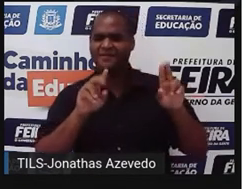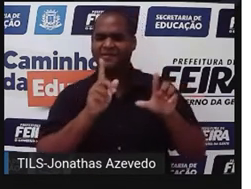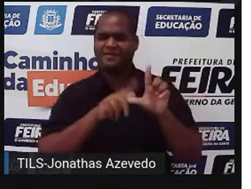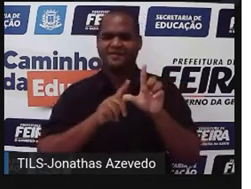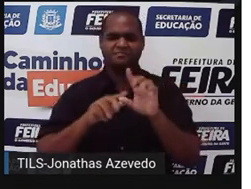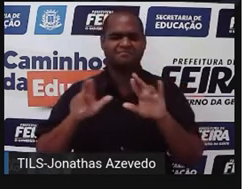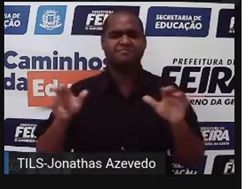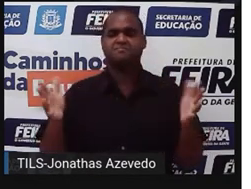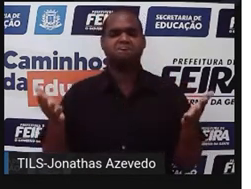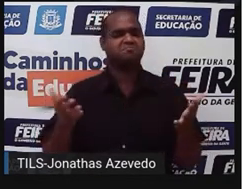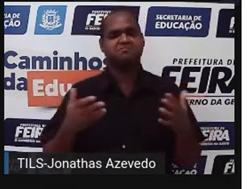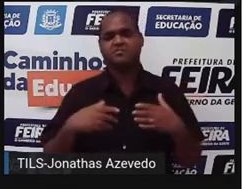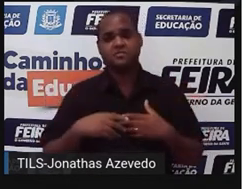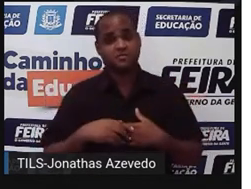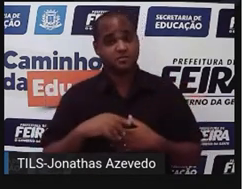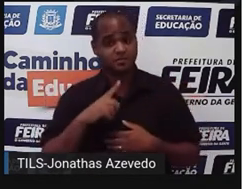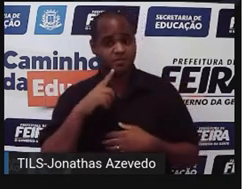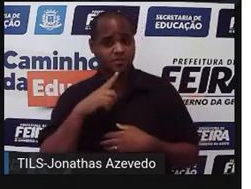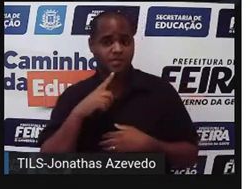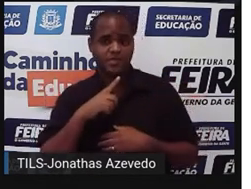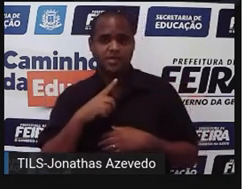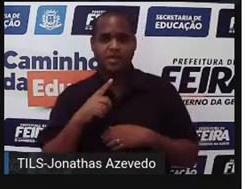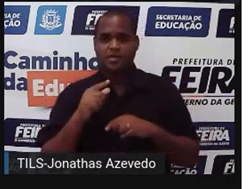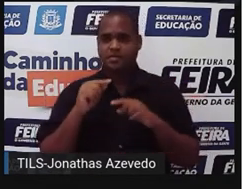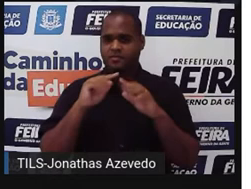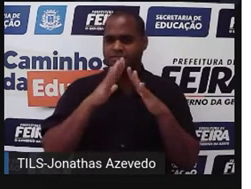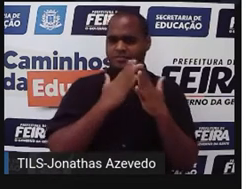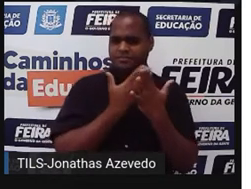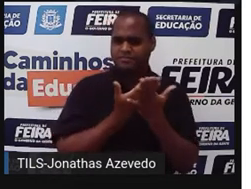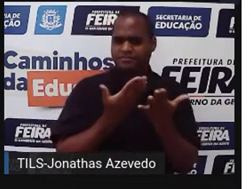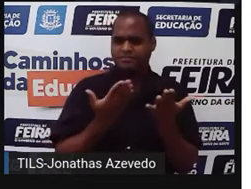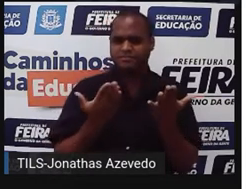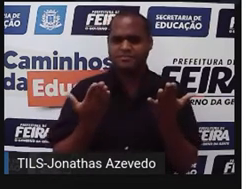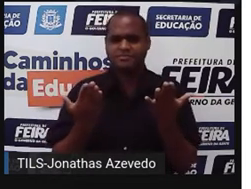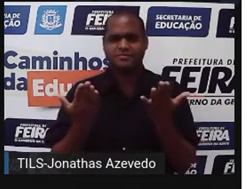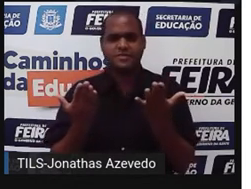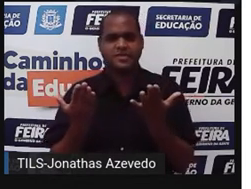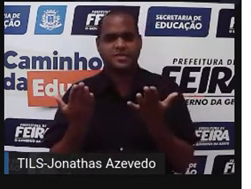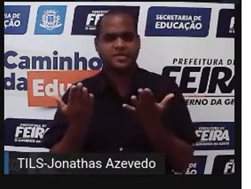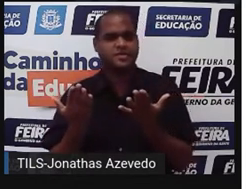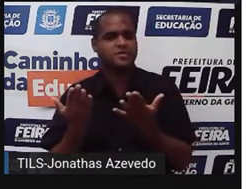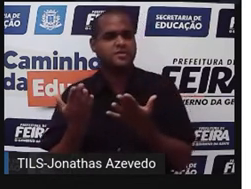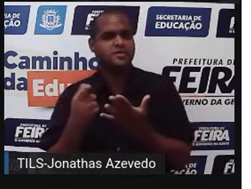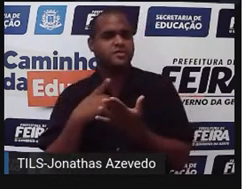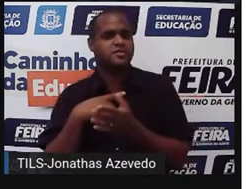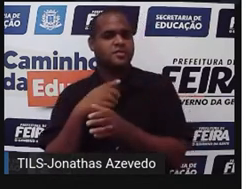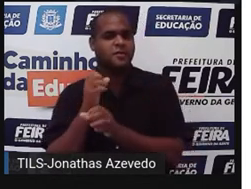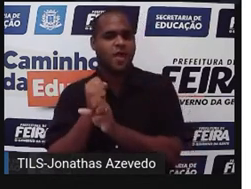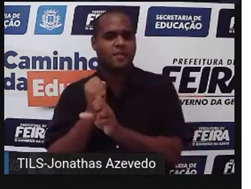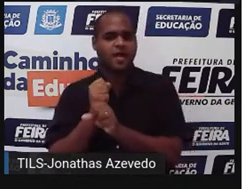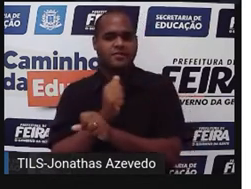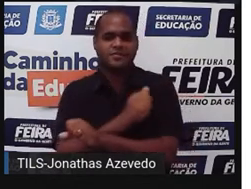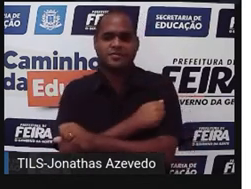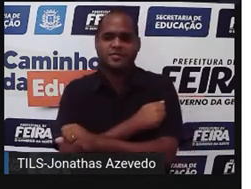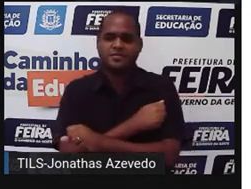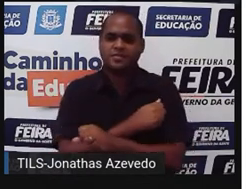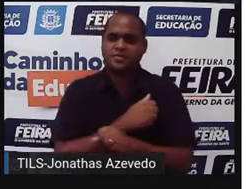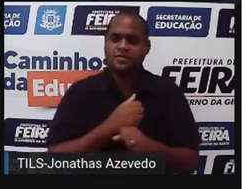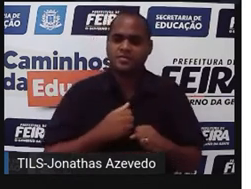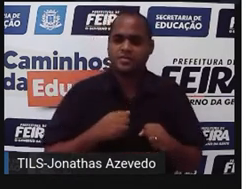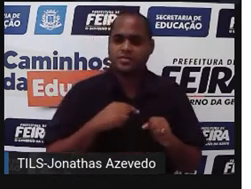viu ali nas anotações que tinha ali uma escola, né? Tinha ali quantidade de alunos,